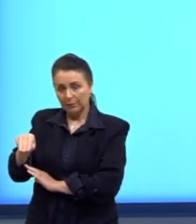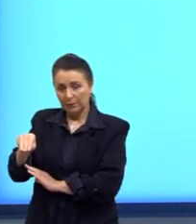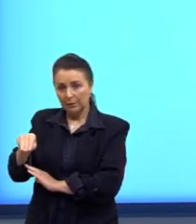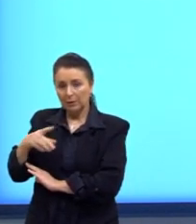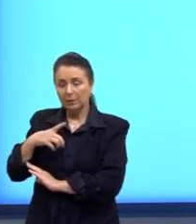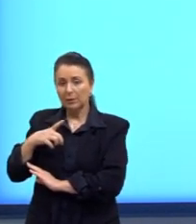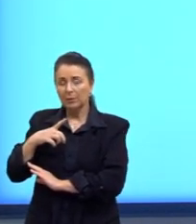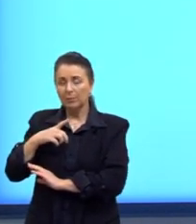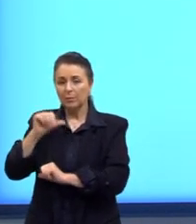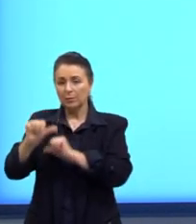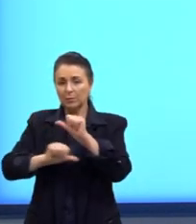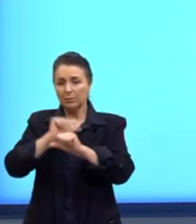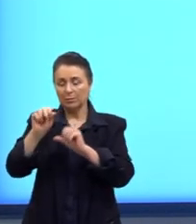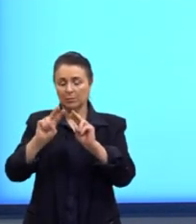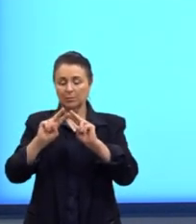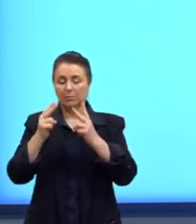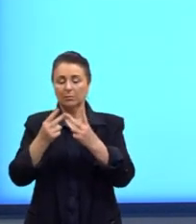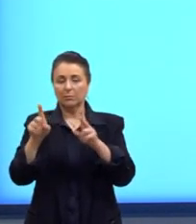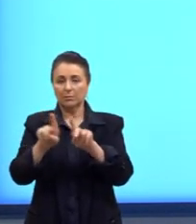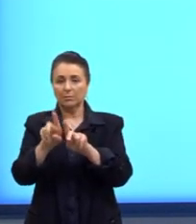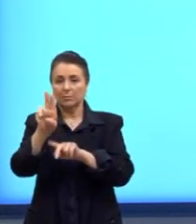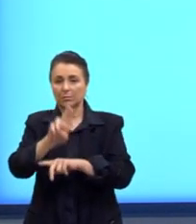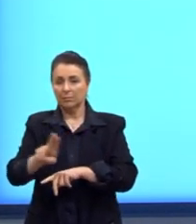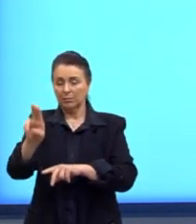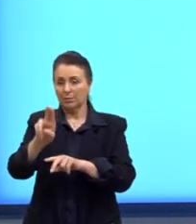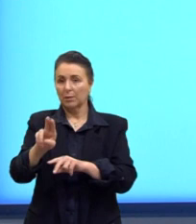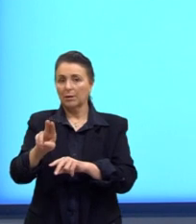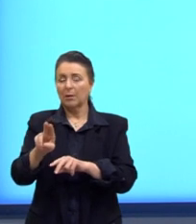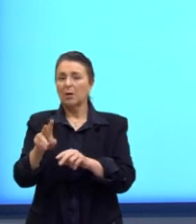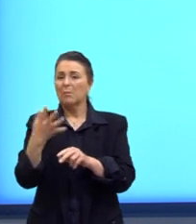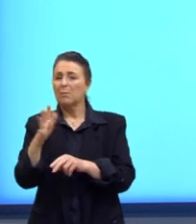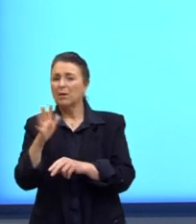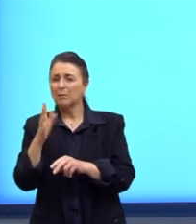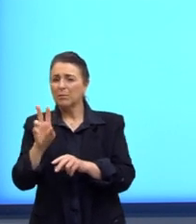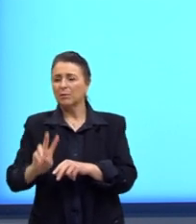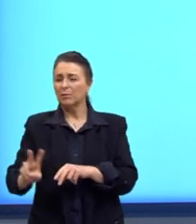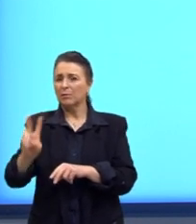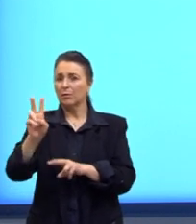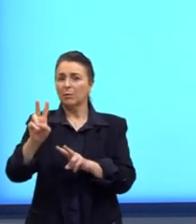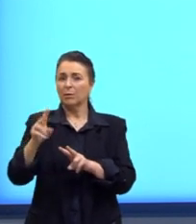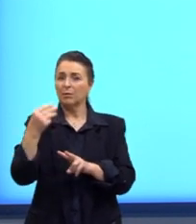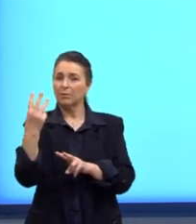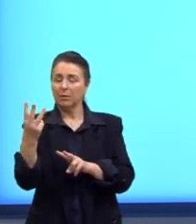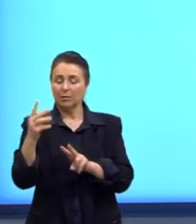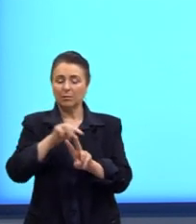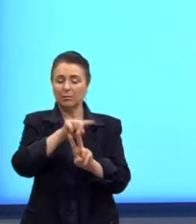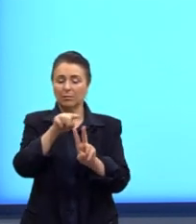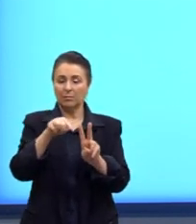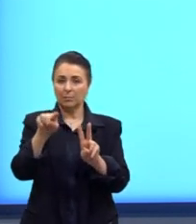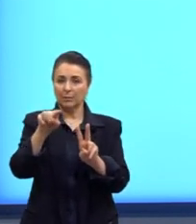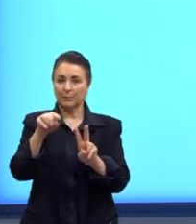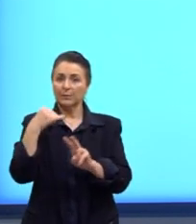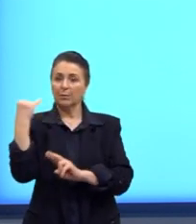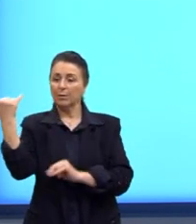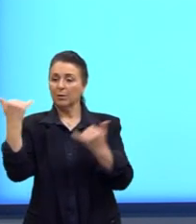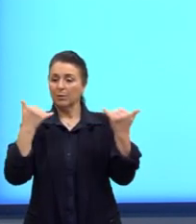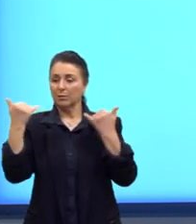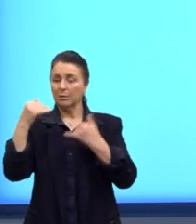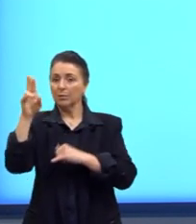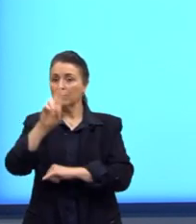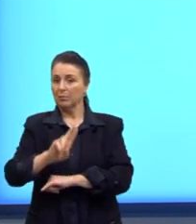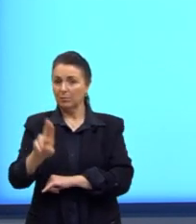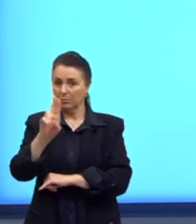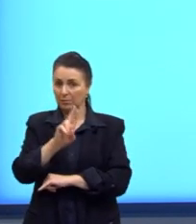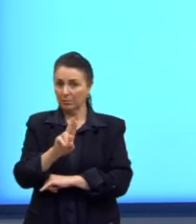vai alterar o volume. E utilizar 3 como aproximação para π. Essas são as informações que nós vamos utilizar.